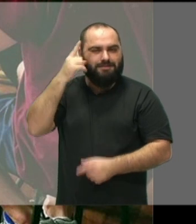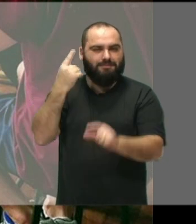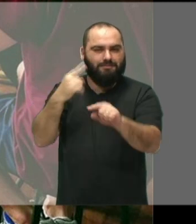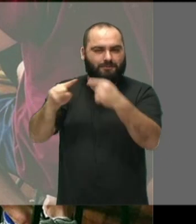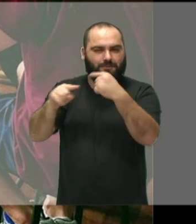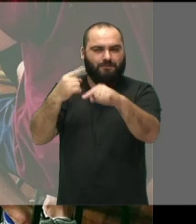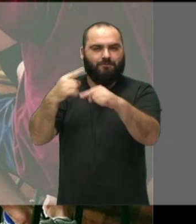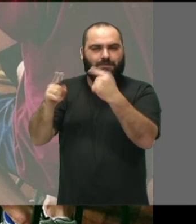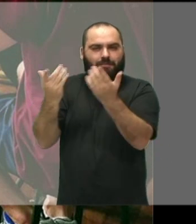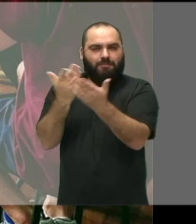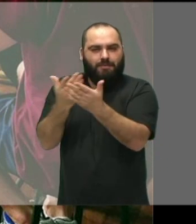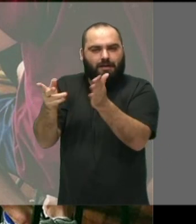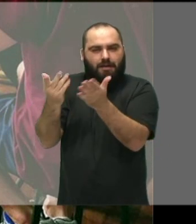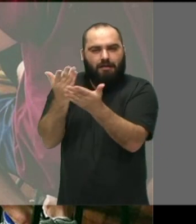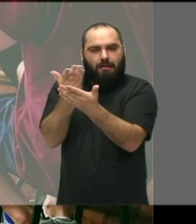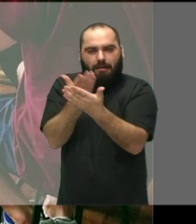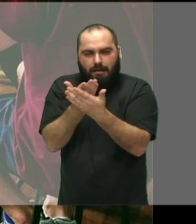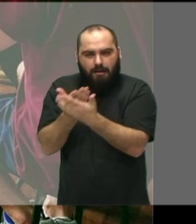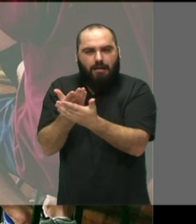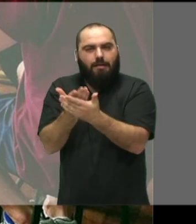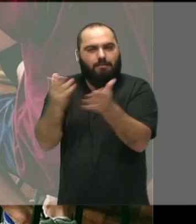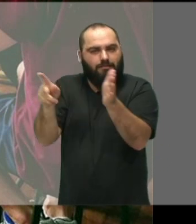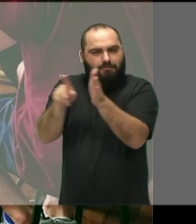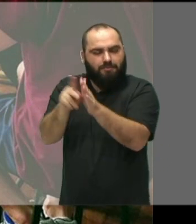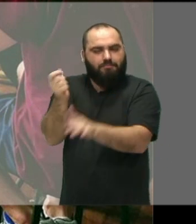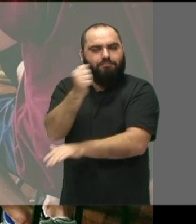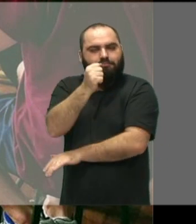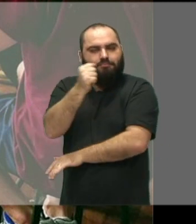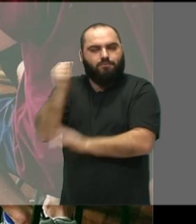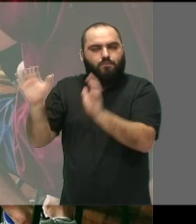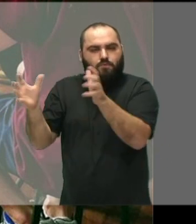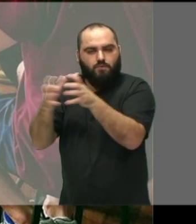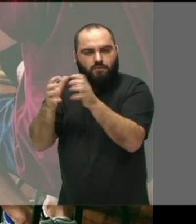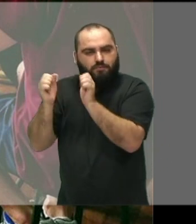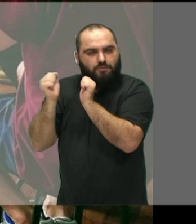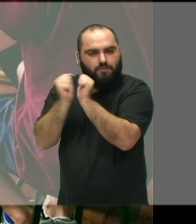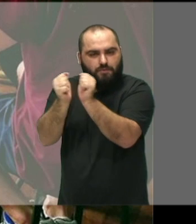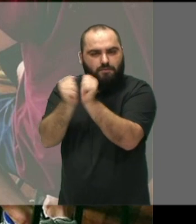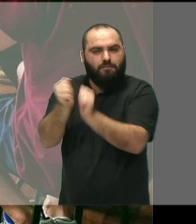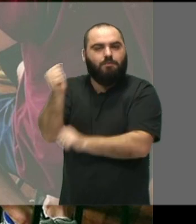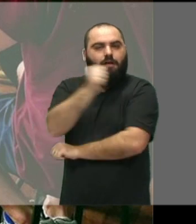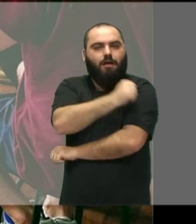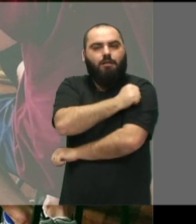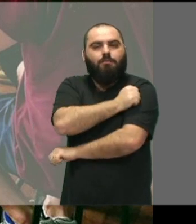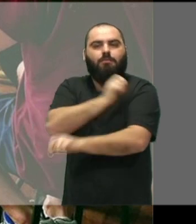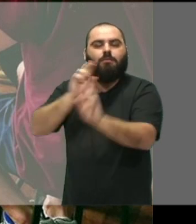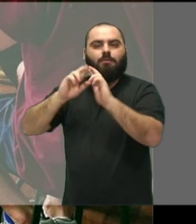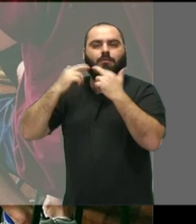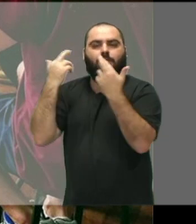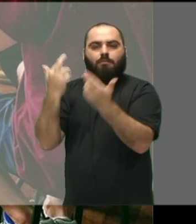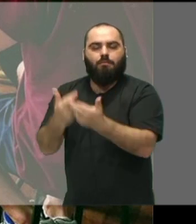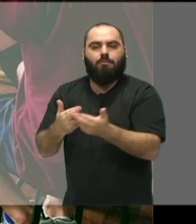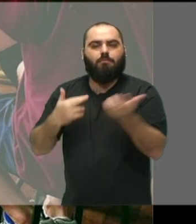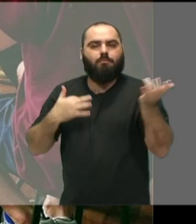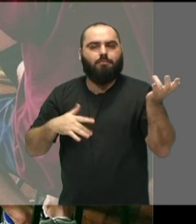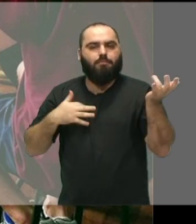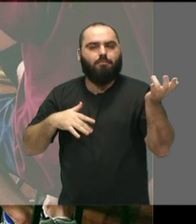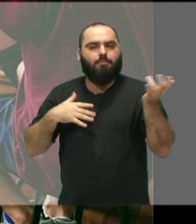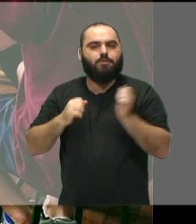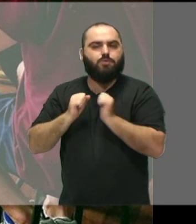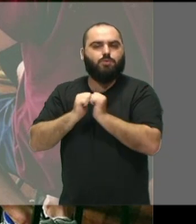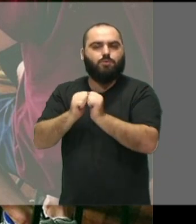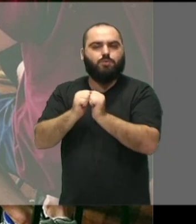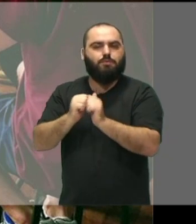aulas, aí a aula de prática de conjunto, onde os alunos se reúnem para tocar um repertório em conjunto e